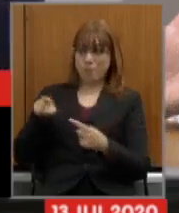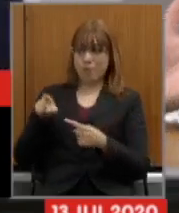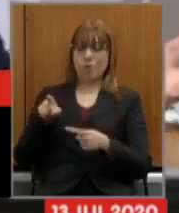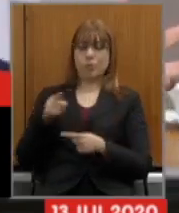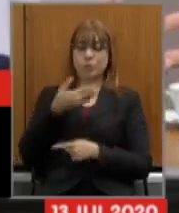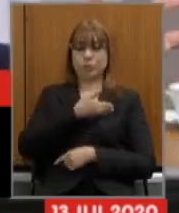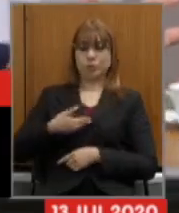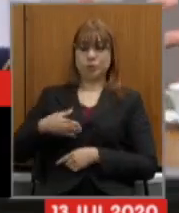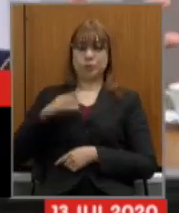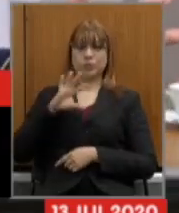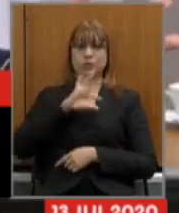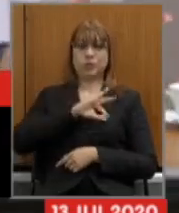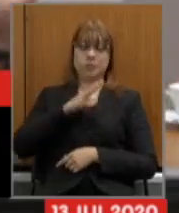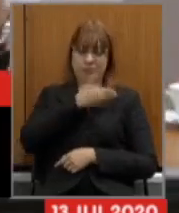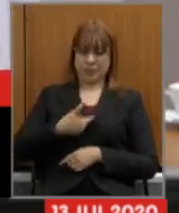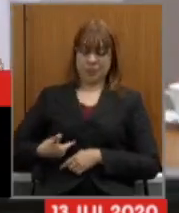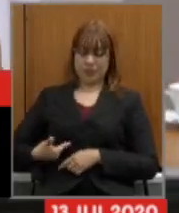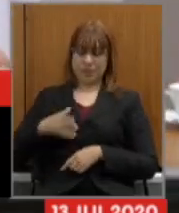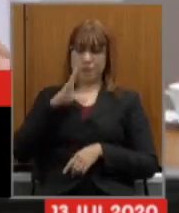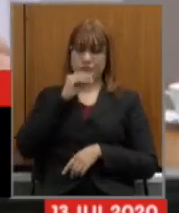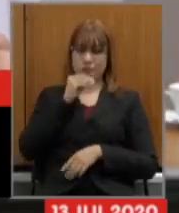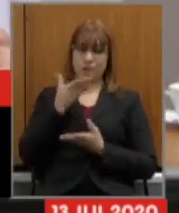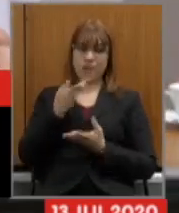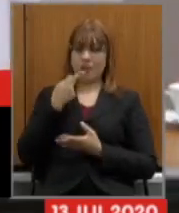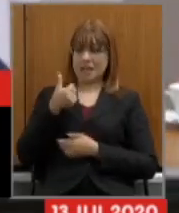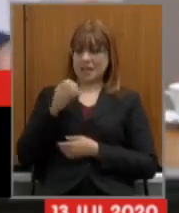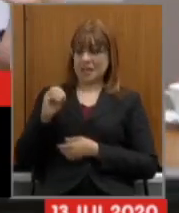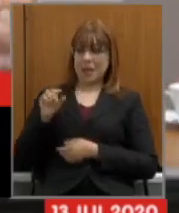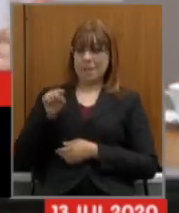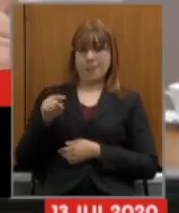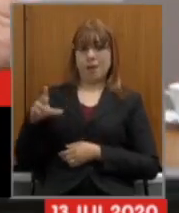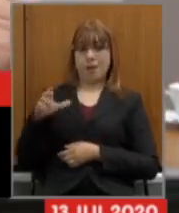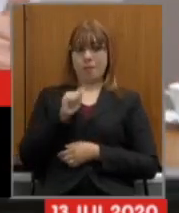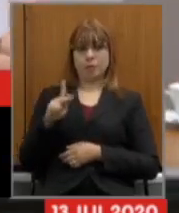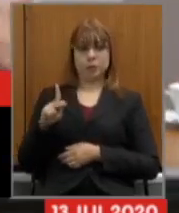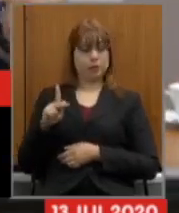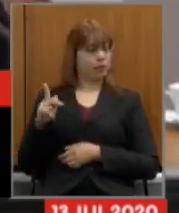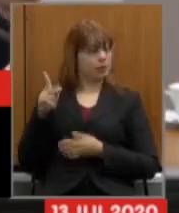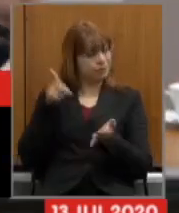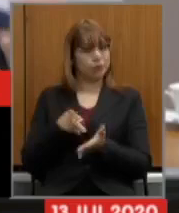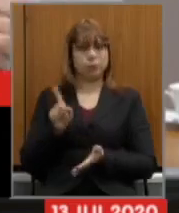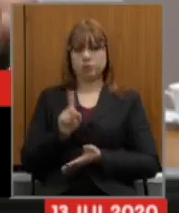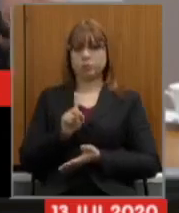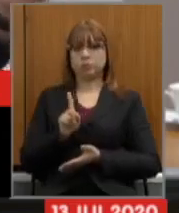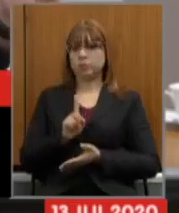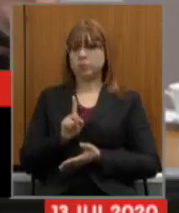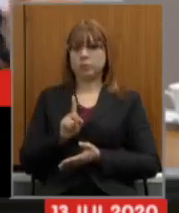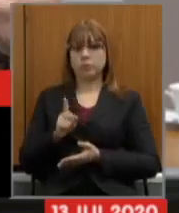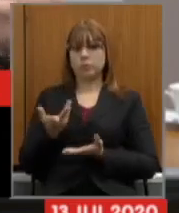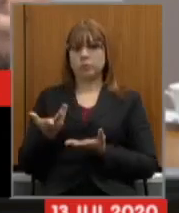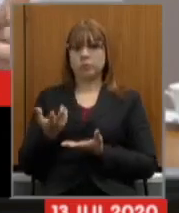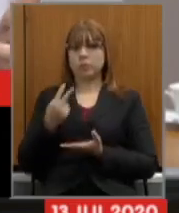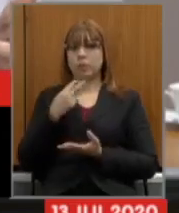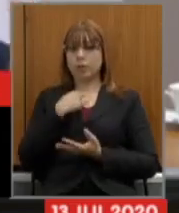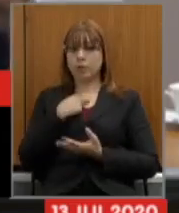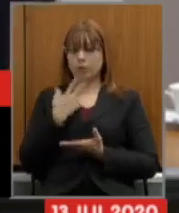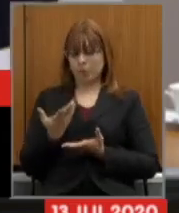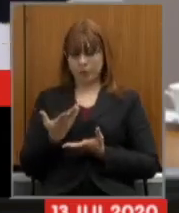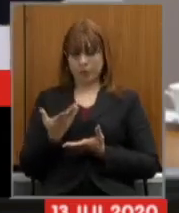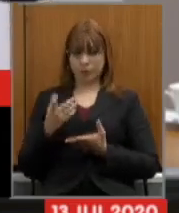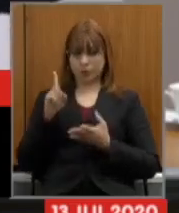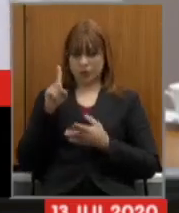porque o servidor tem aposentadoria de 100 mil o que não é real e não é ofensivo o servidor público lutar por direitos